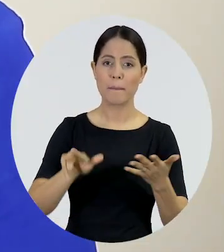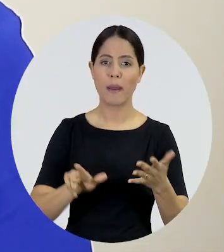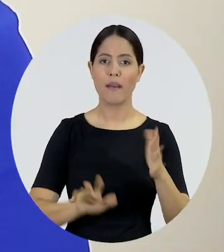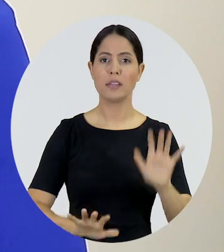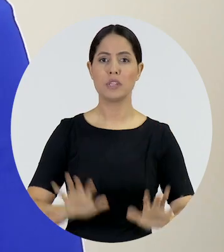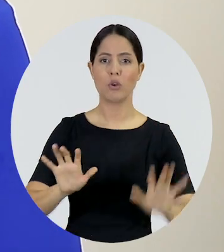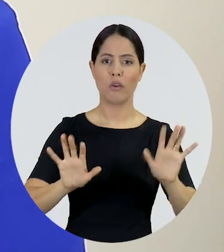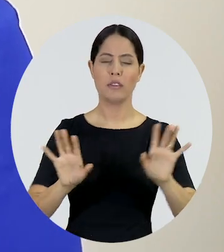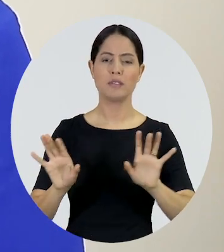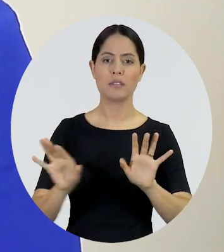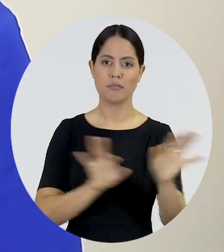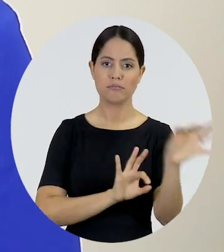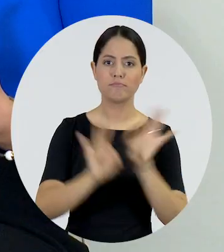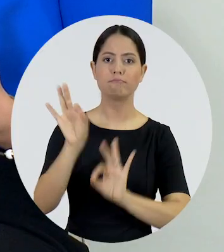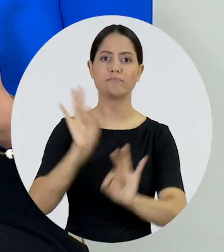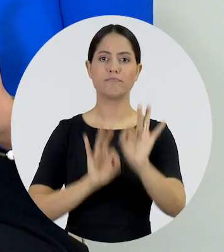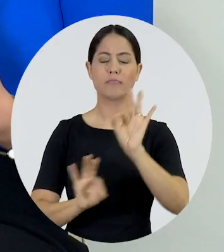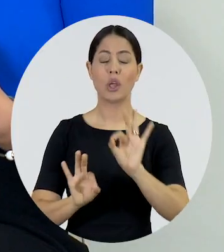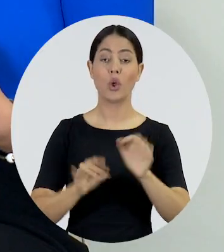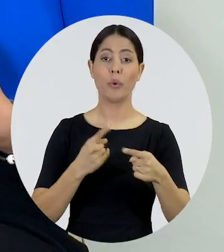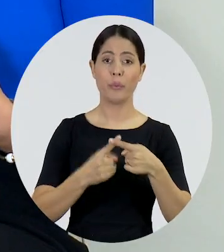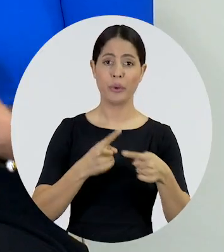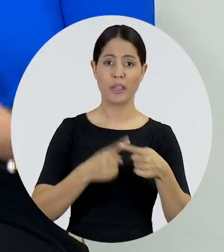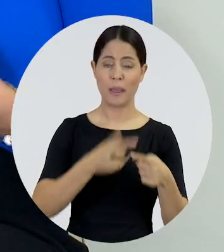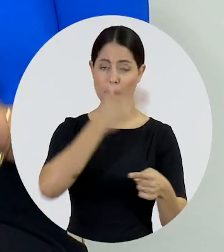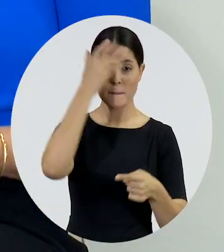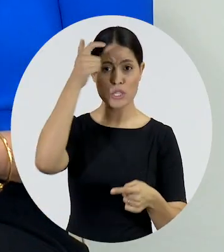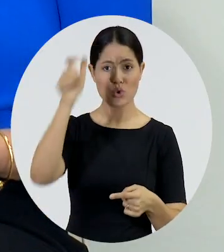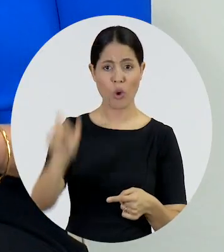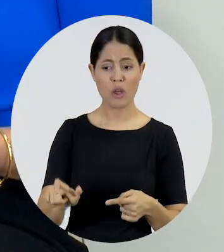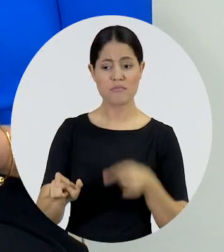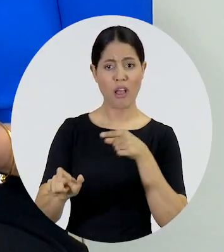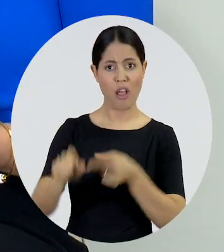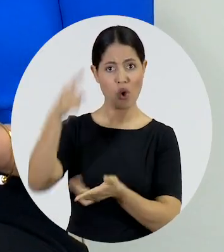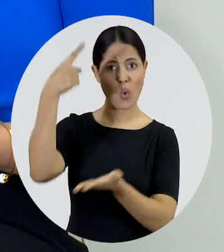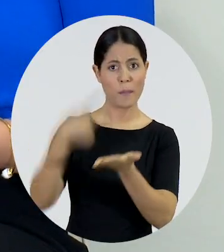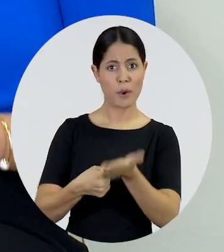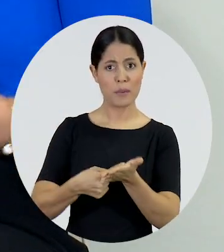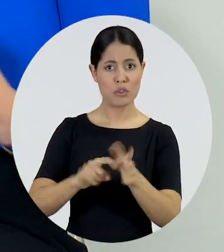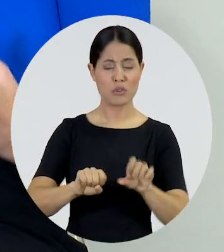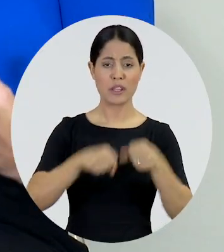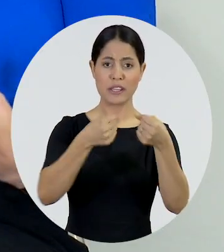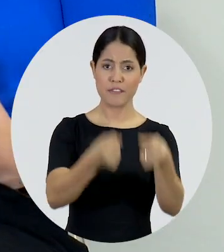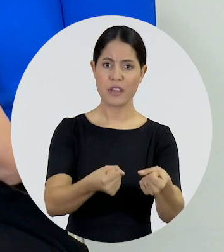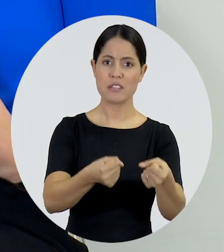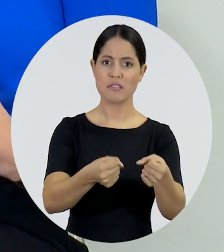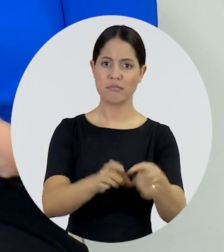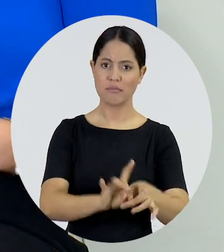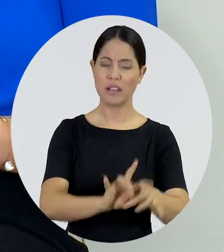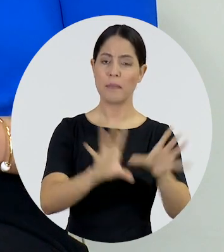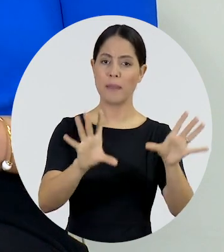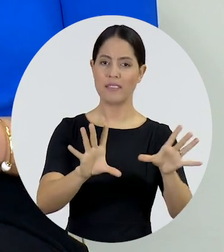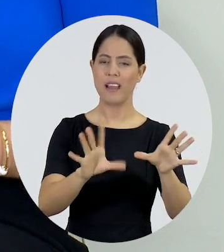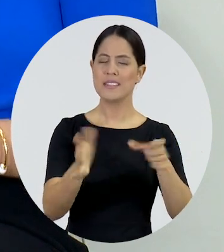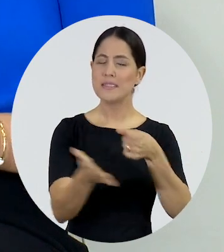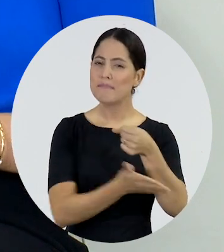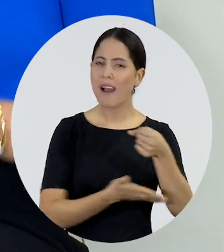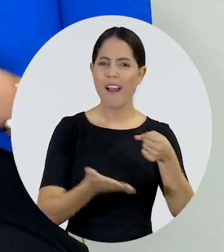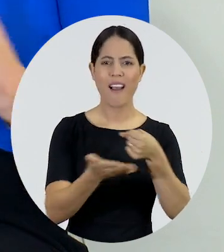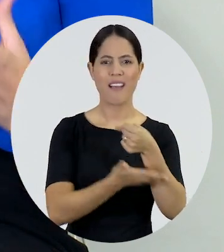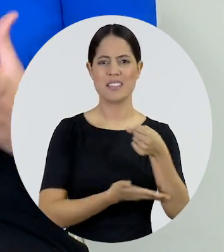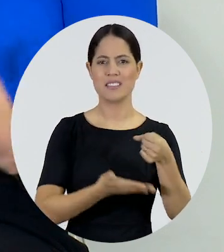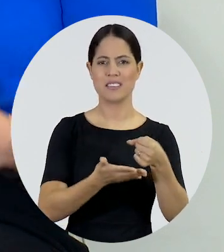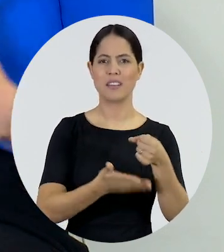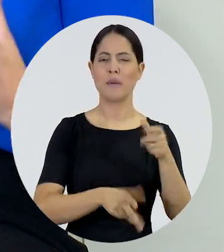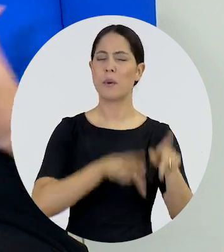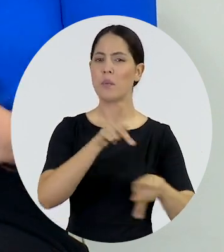organizações, das pessoas e personalidades que são comprometidas com as defesas, dos direitos fundamentais, com as liberdades mais